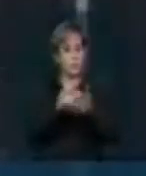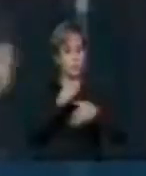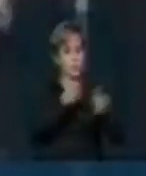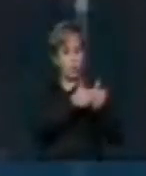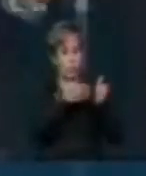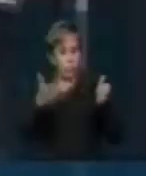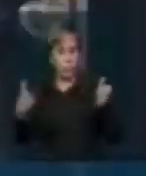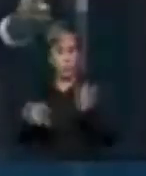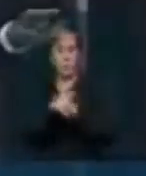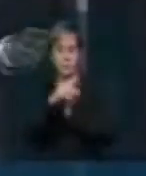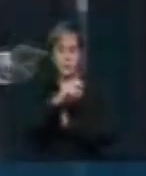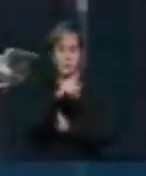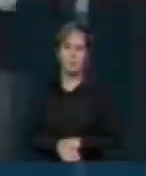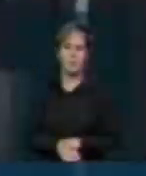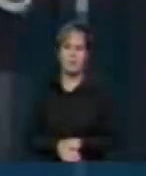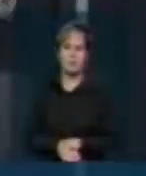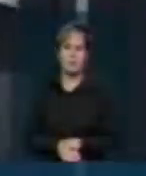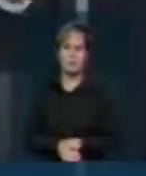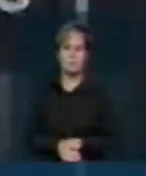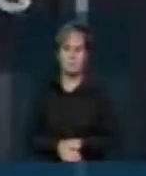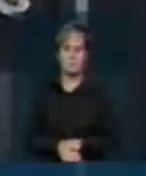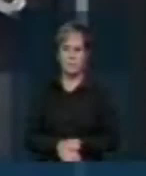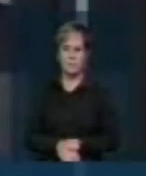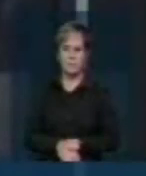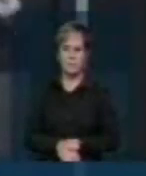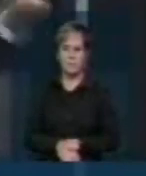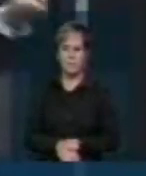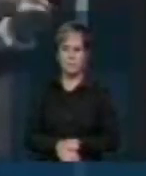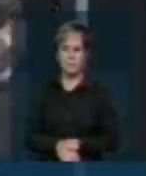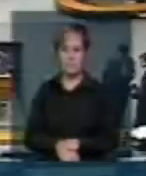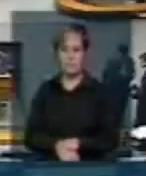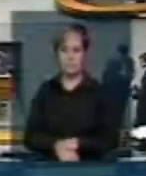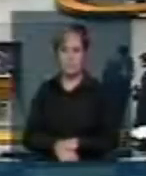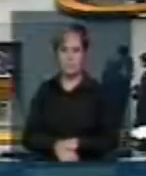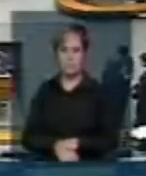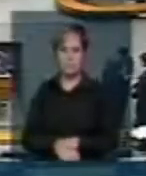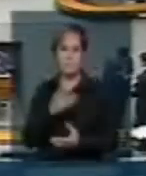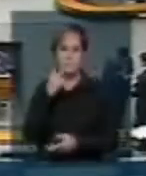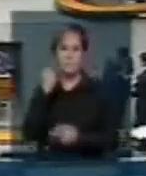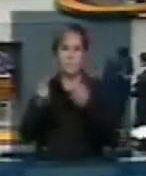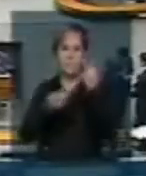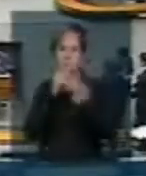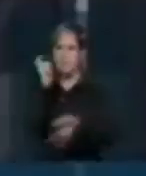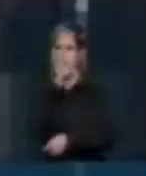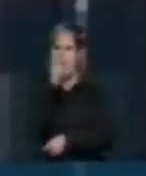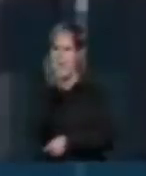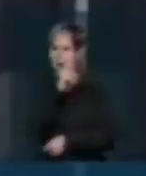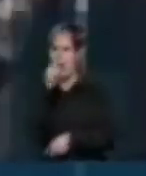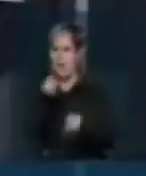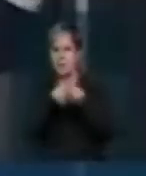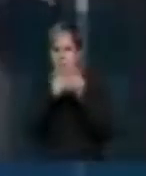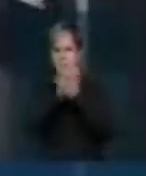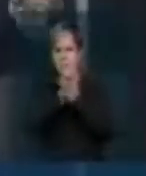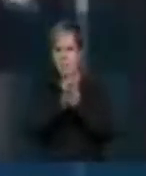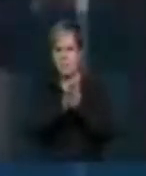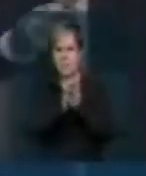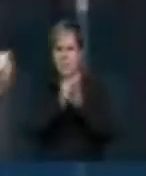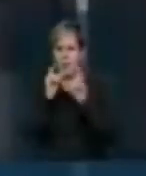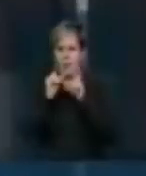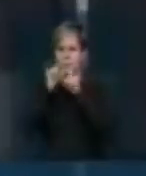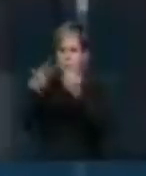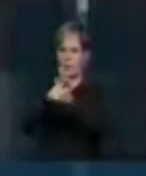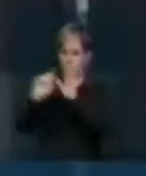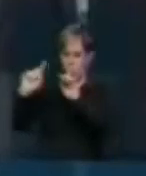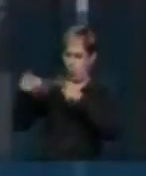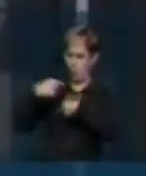Cachoeira, na ampliação da coleta, as afirmações mentirosas e criminosas dirigidas por ele contra